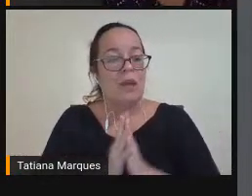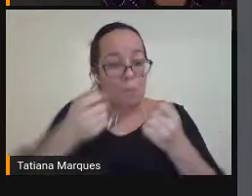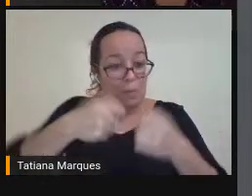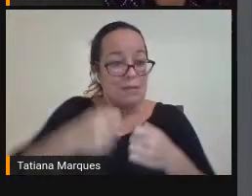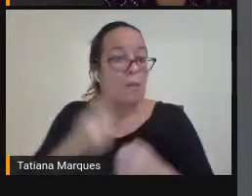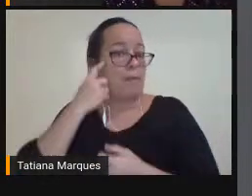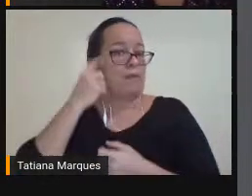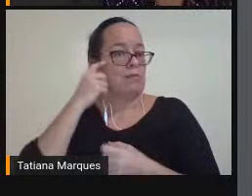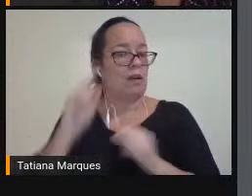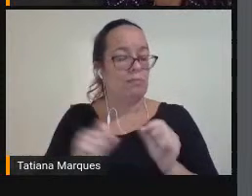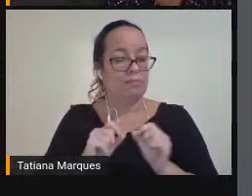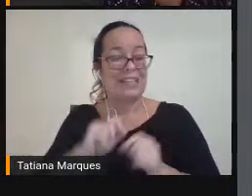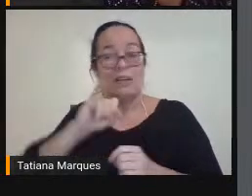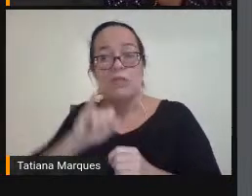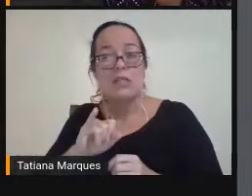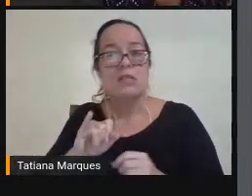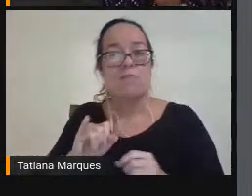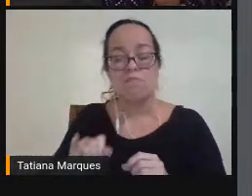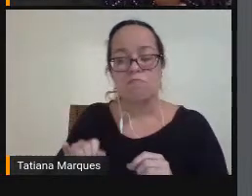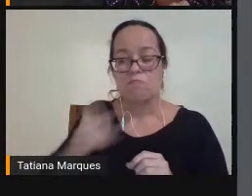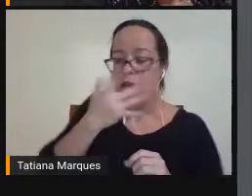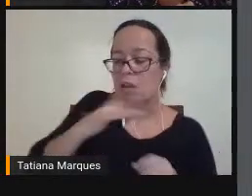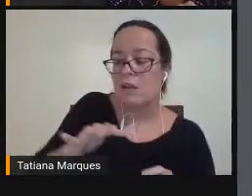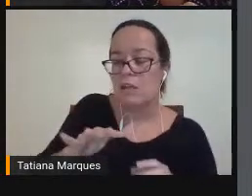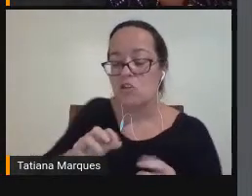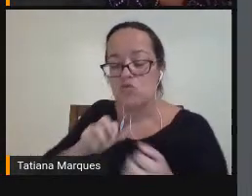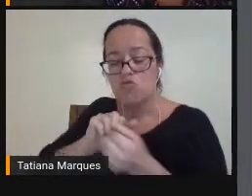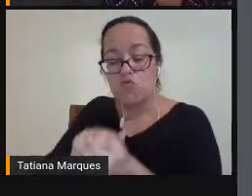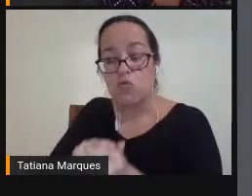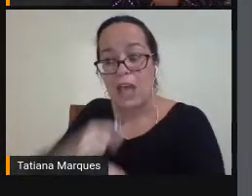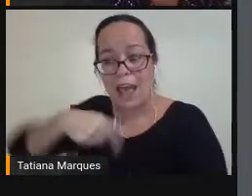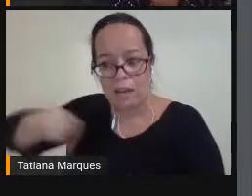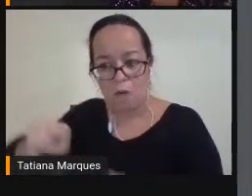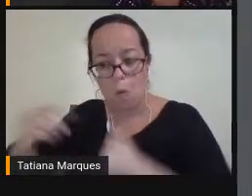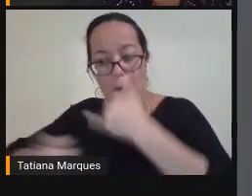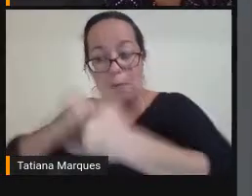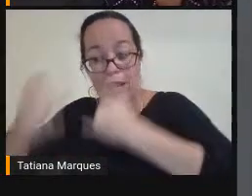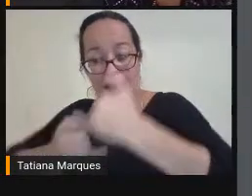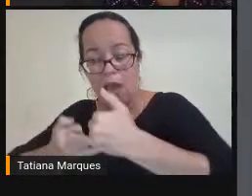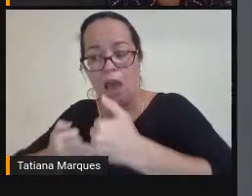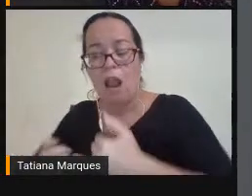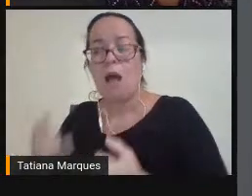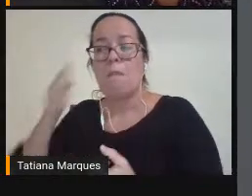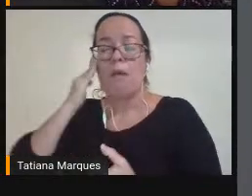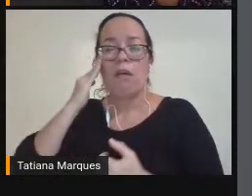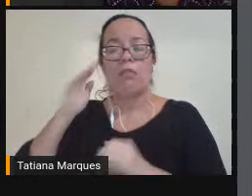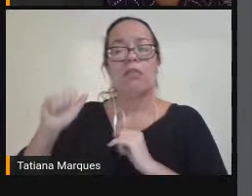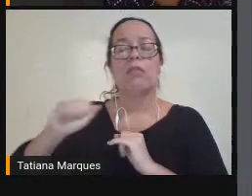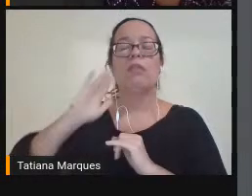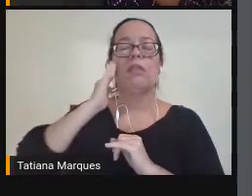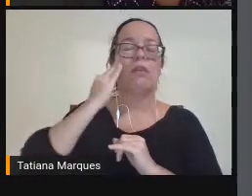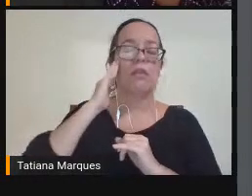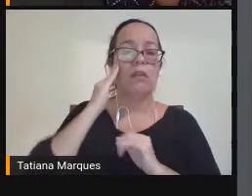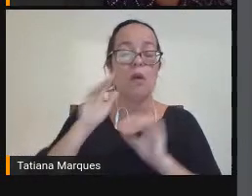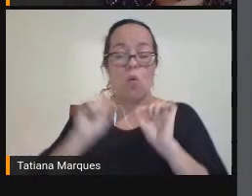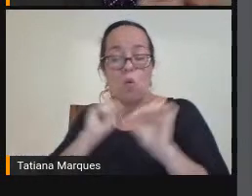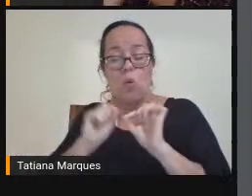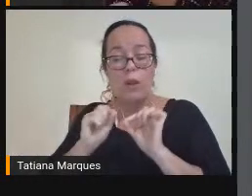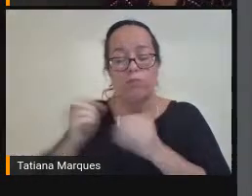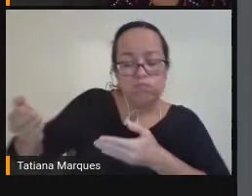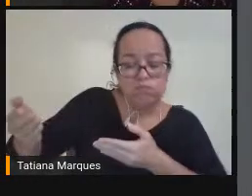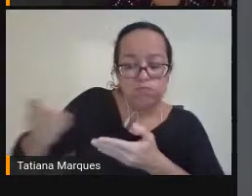Quando elas estão Juntas Elas vão Brincar Elas precisam Compreender As perspectivas Do outro